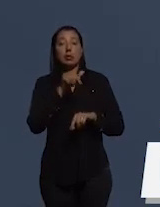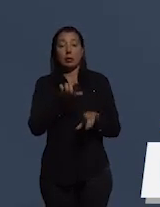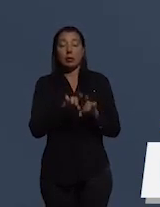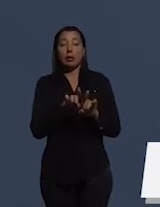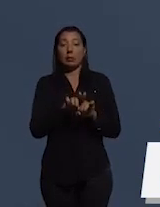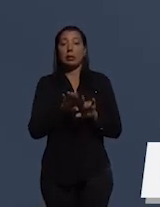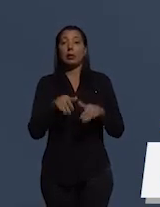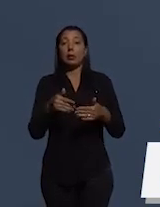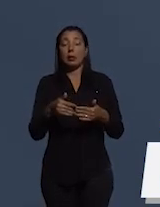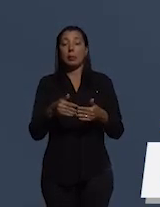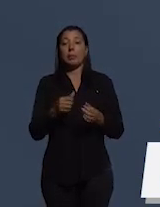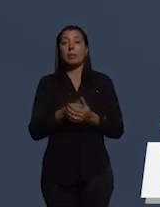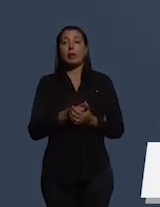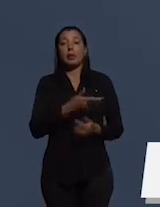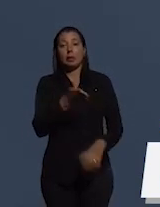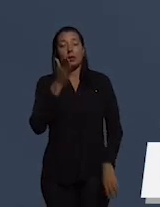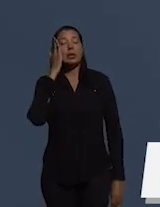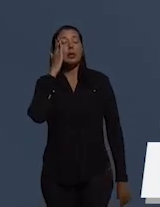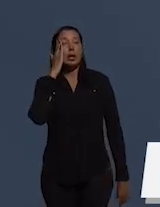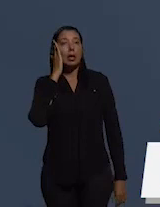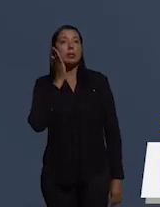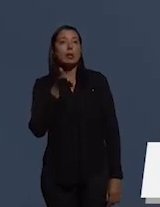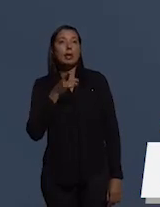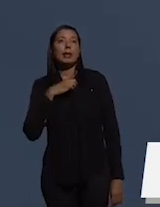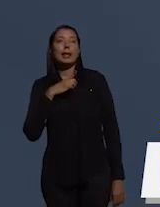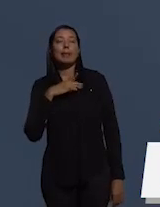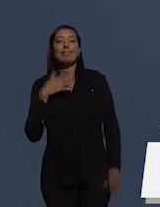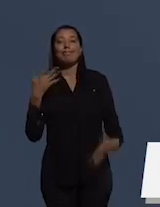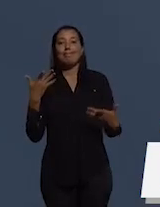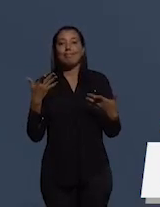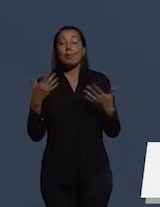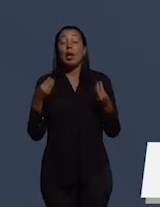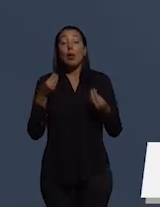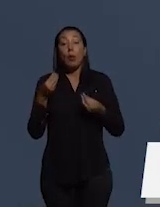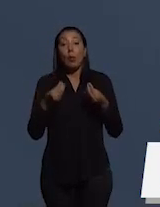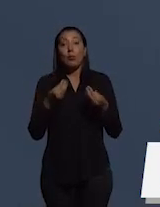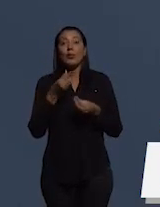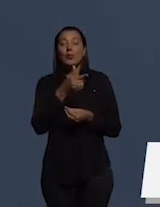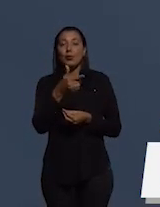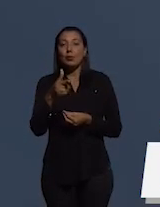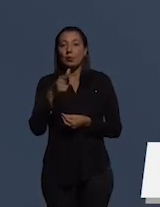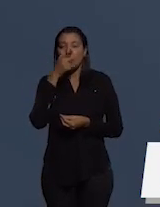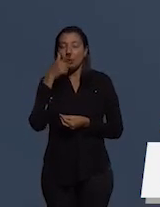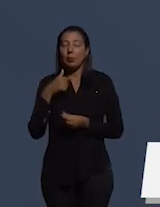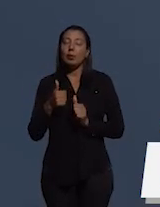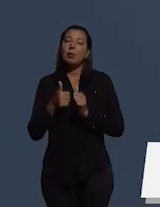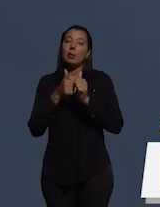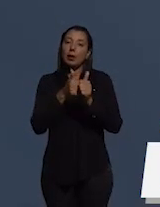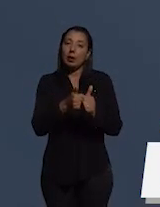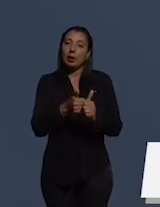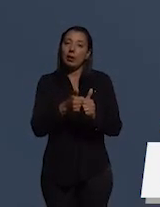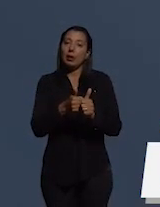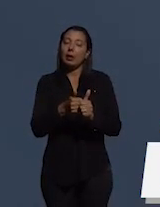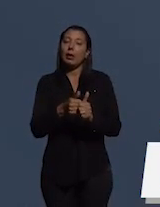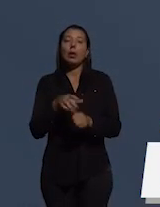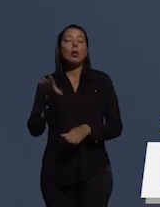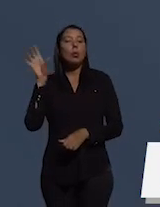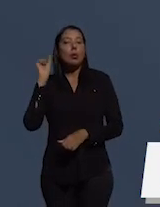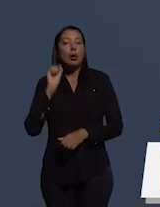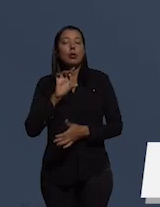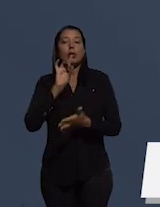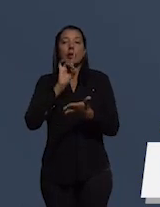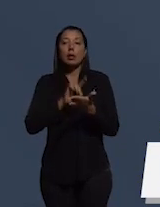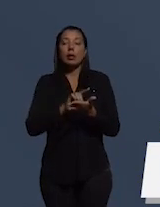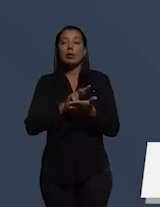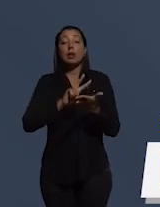O evento online sempre tem essas surpresas. Então, novamente, quem quiser acompanhar o áudio original sem a transmissão